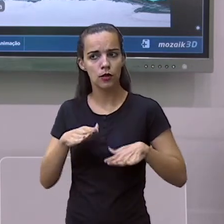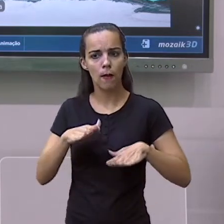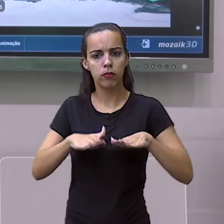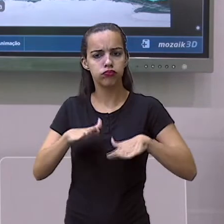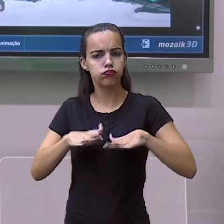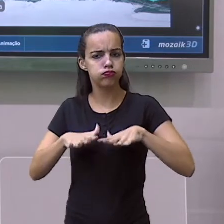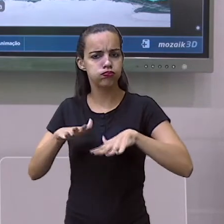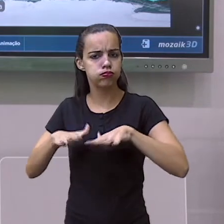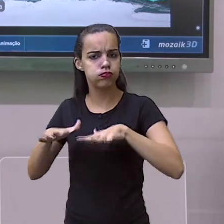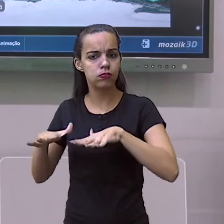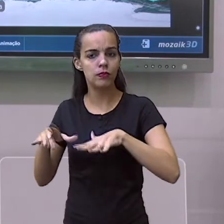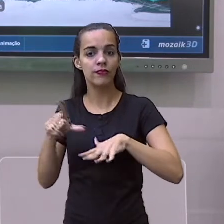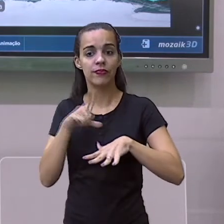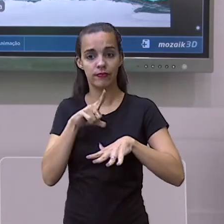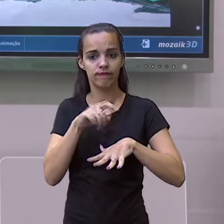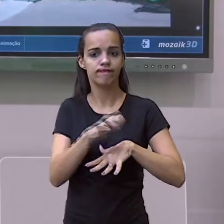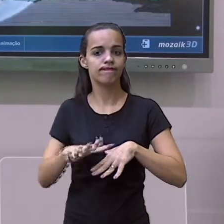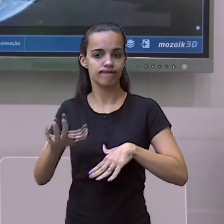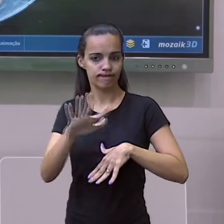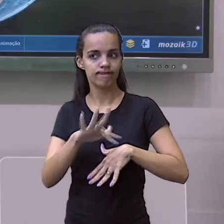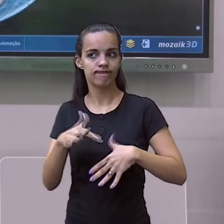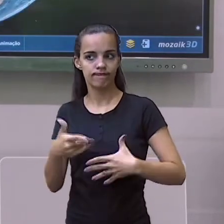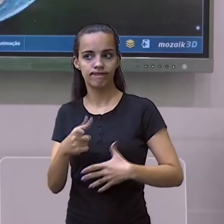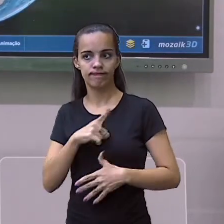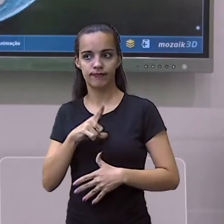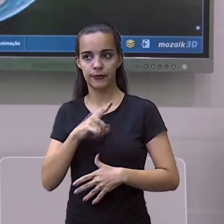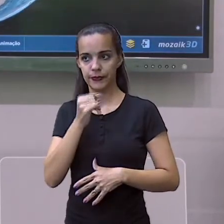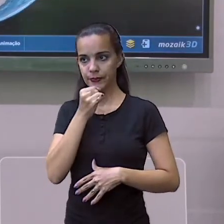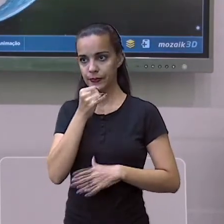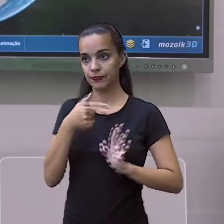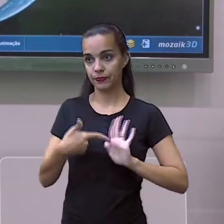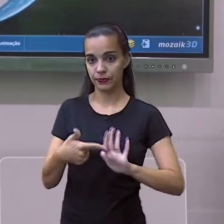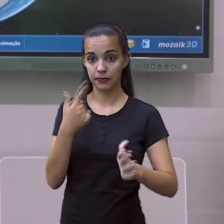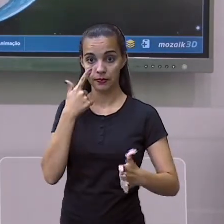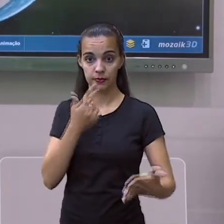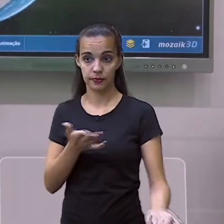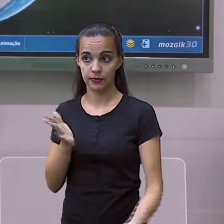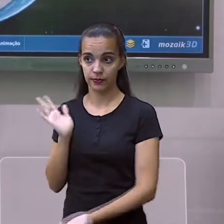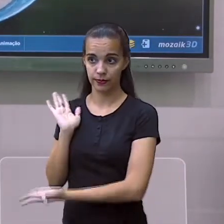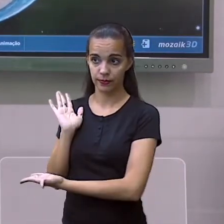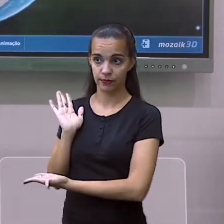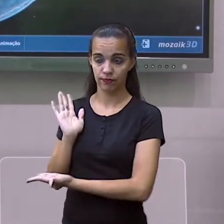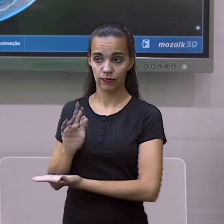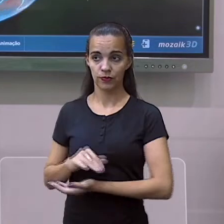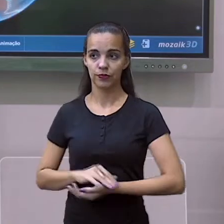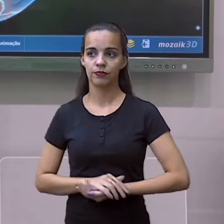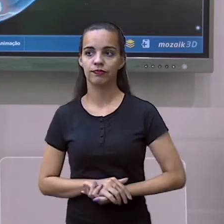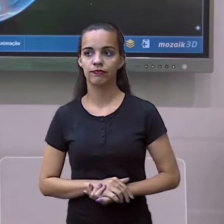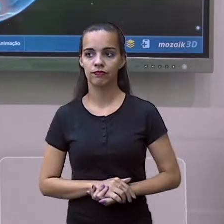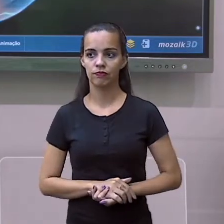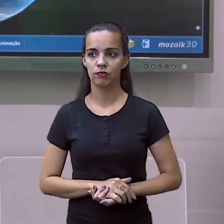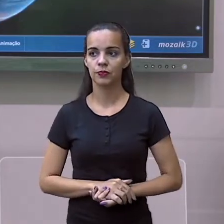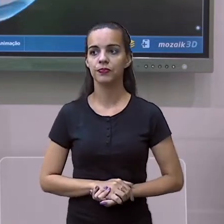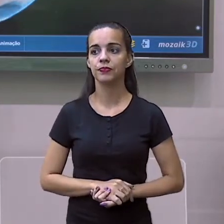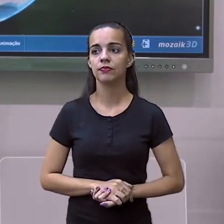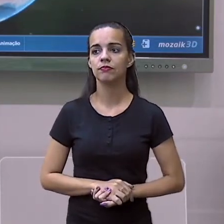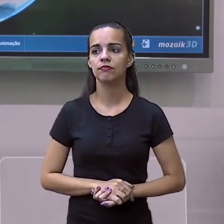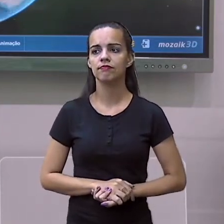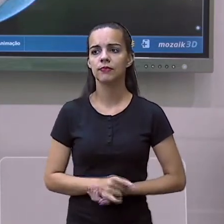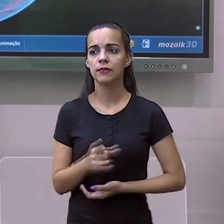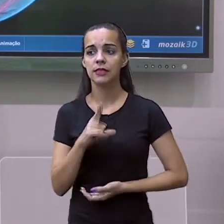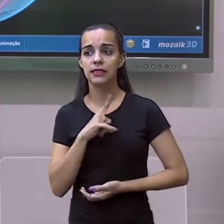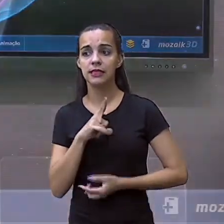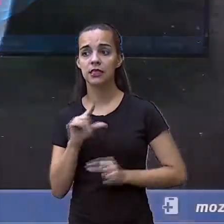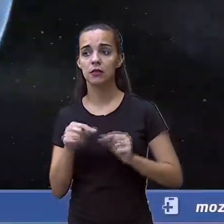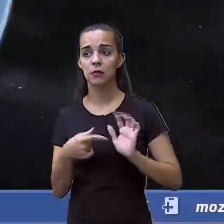devido a encontro, esses encontros dessas placas. Nós